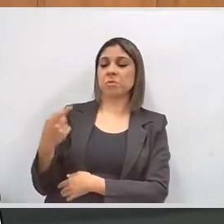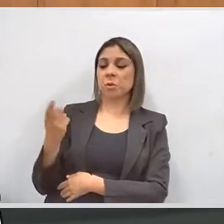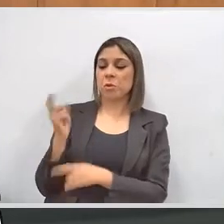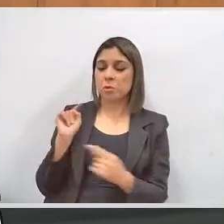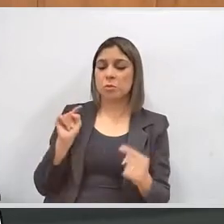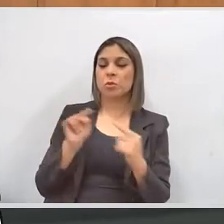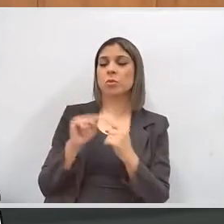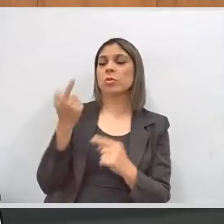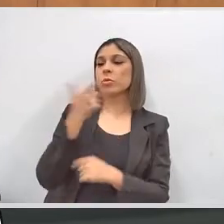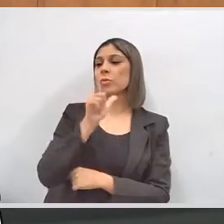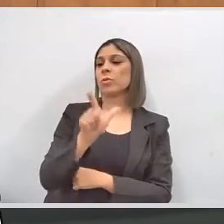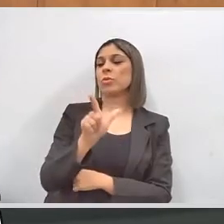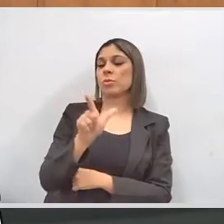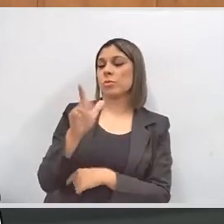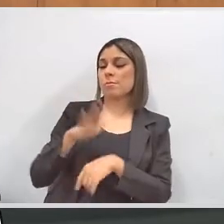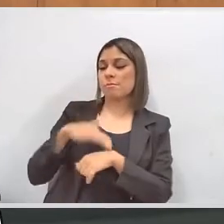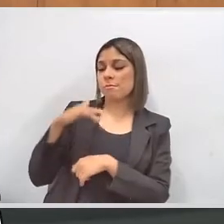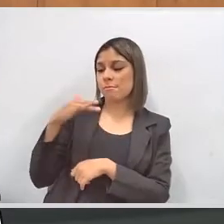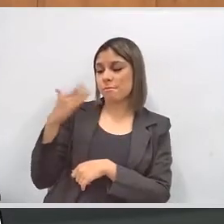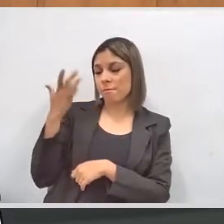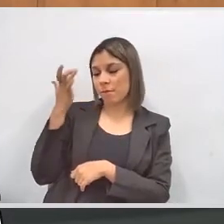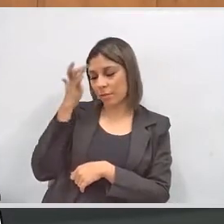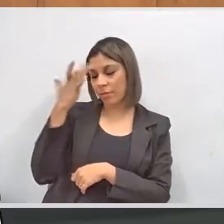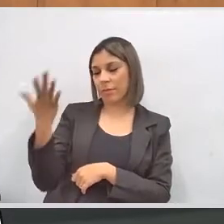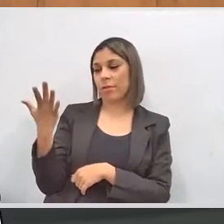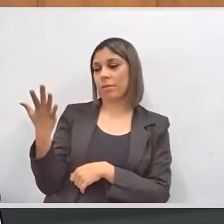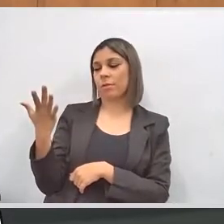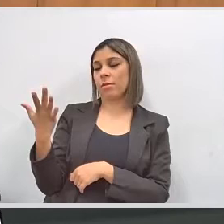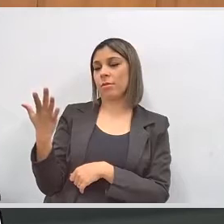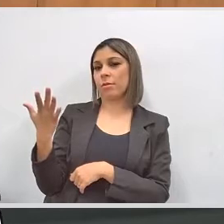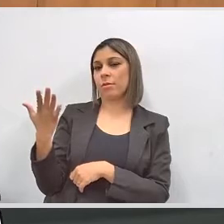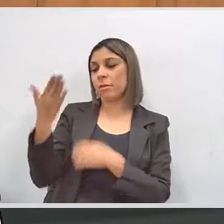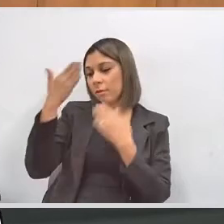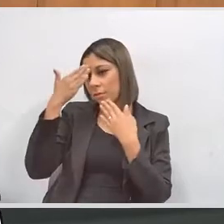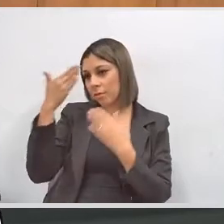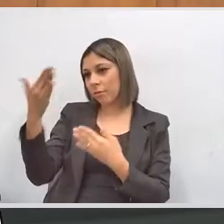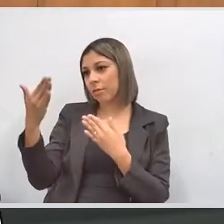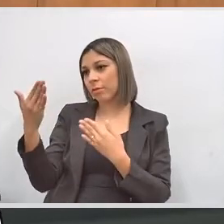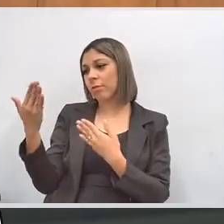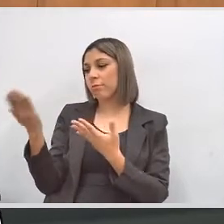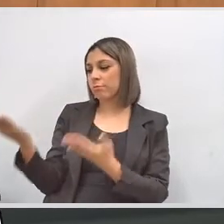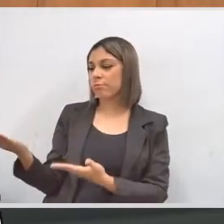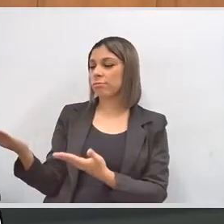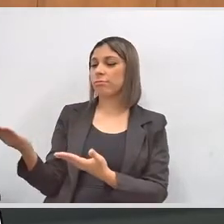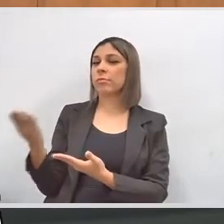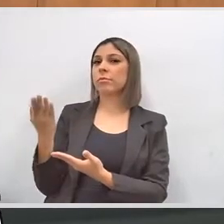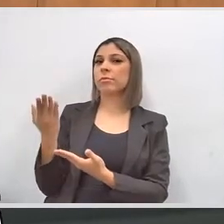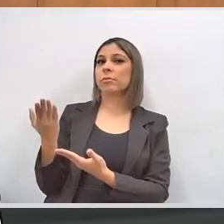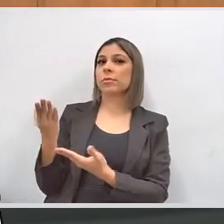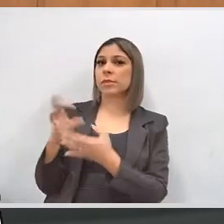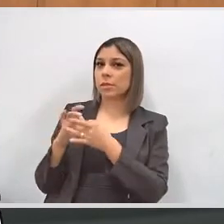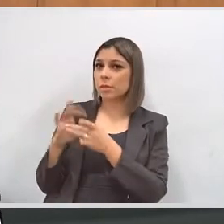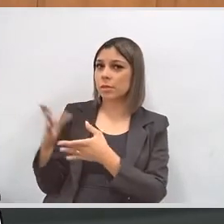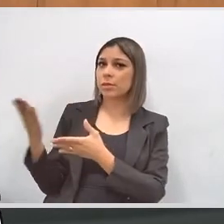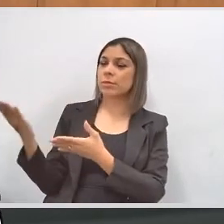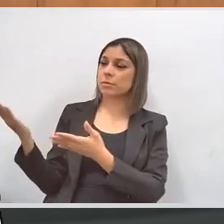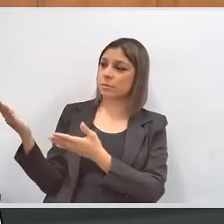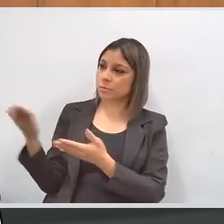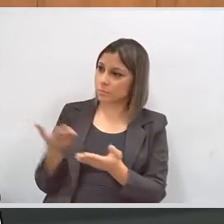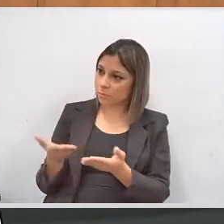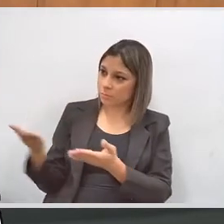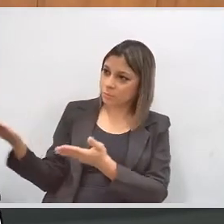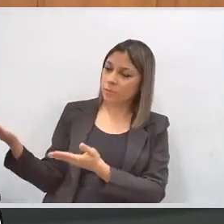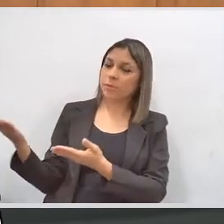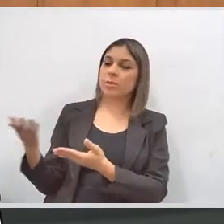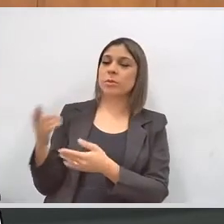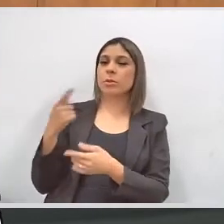objetivos serão alcançados com maior e mais facilidade. Agradeço a V. Exª e tenha toda para se retirar para